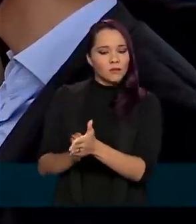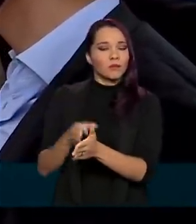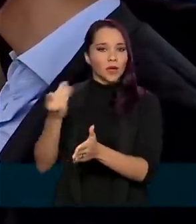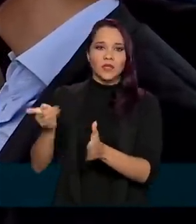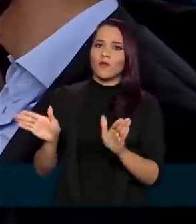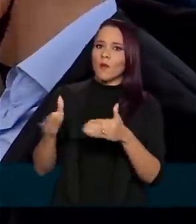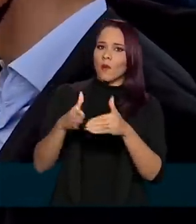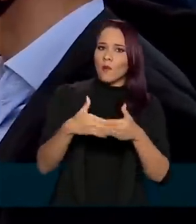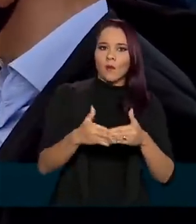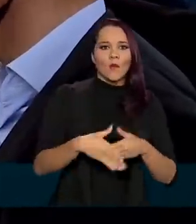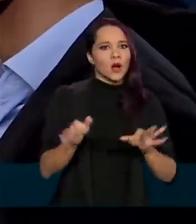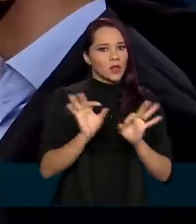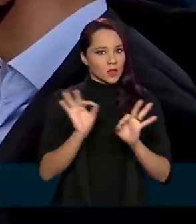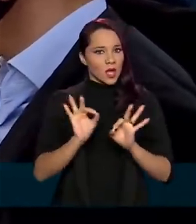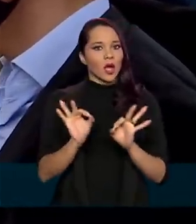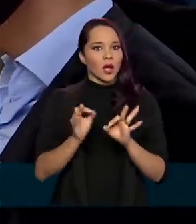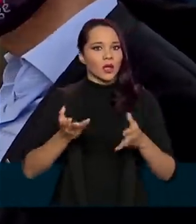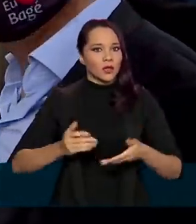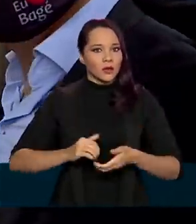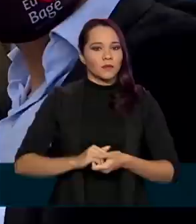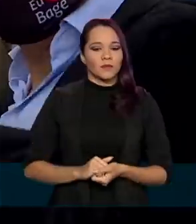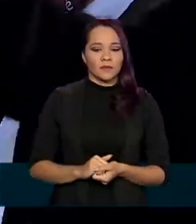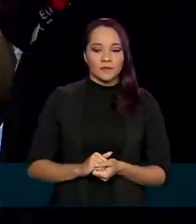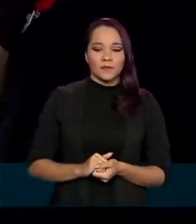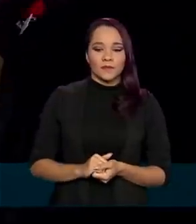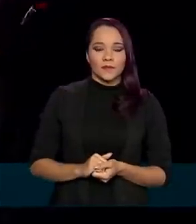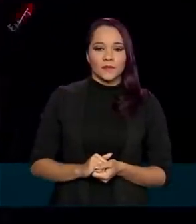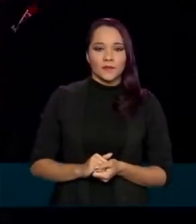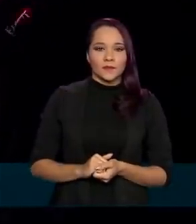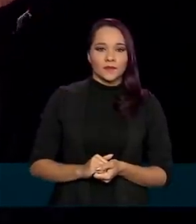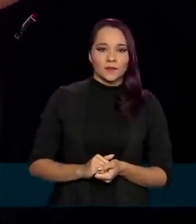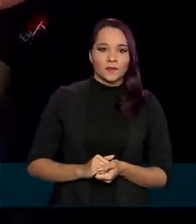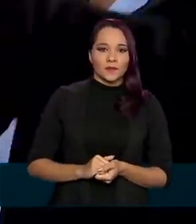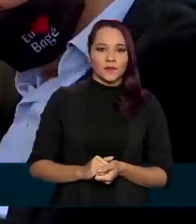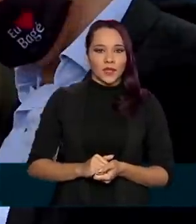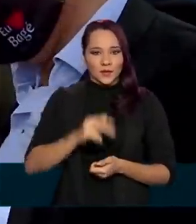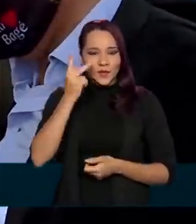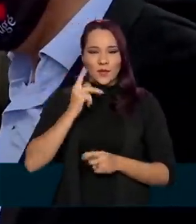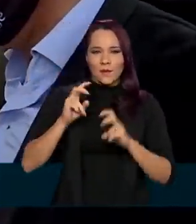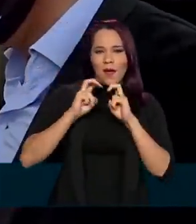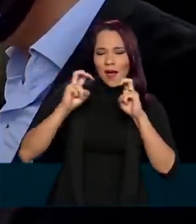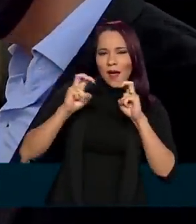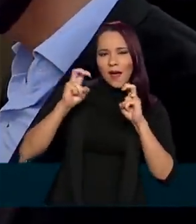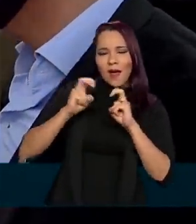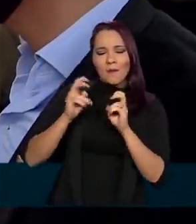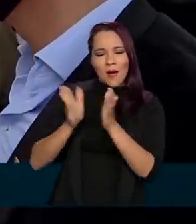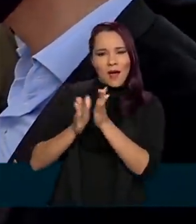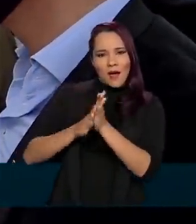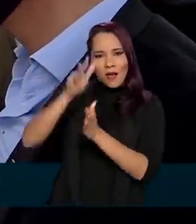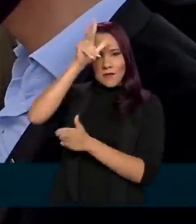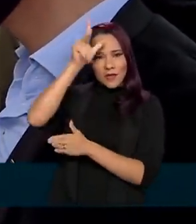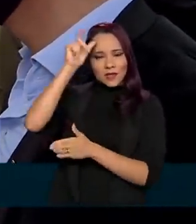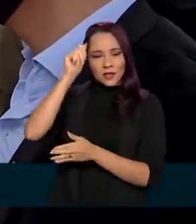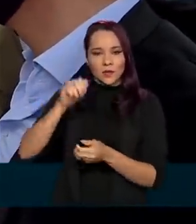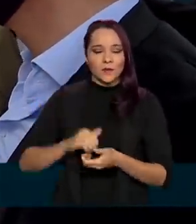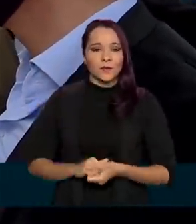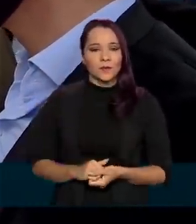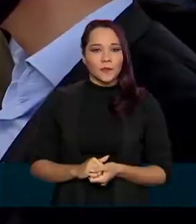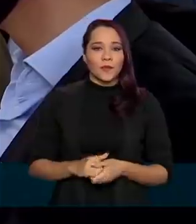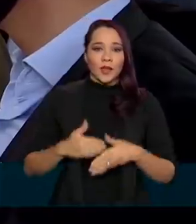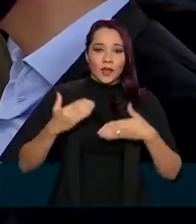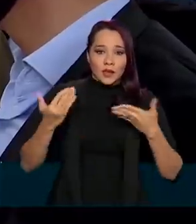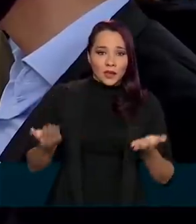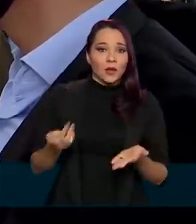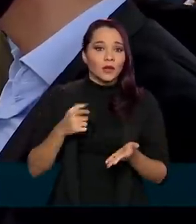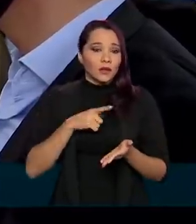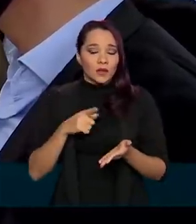fechou nada aqui, não é isso? Não fechou nada. Porque nós temos três ondas, a questão da vida, a